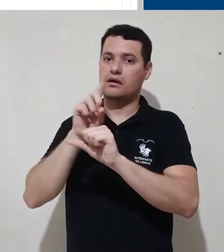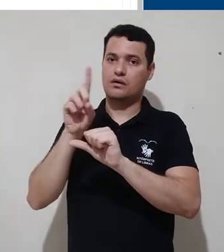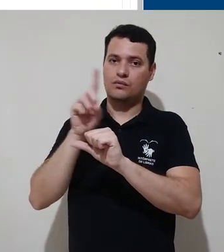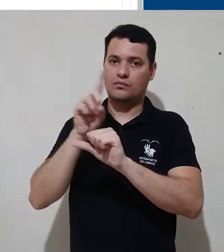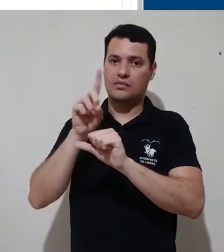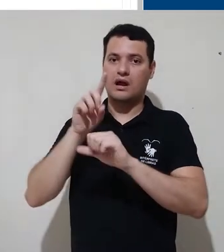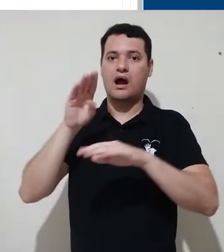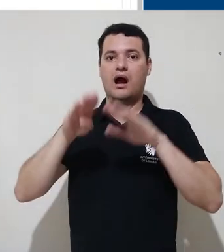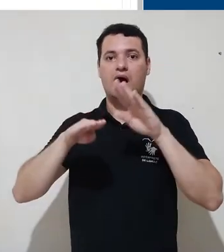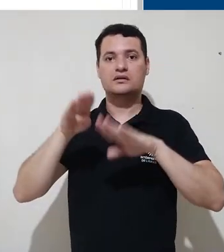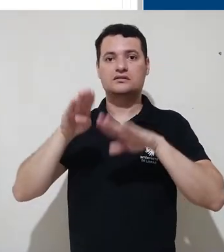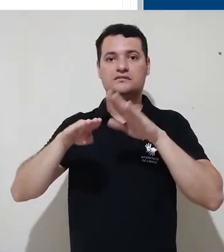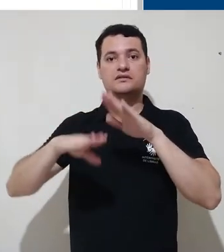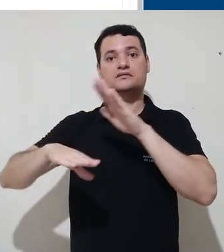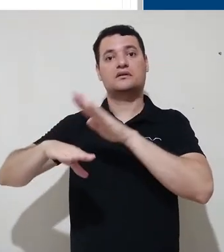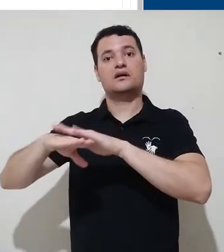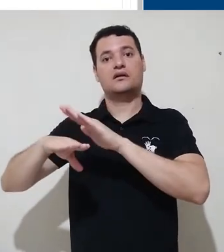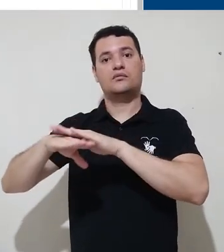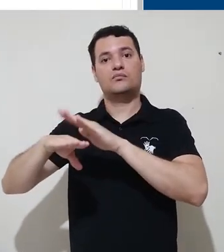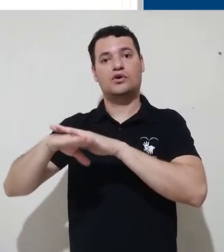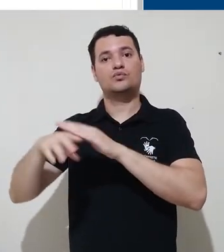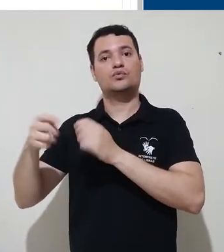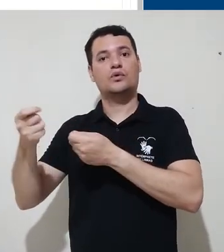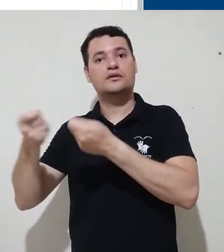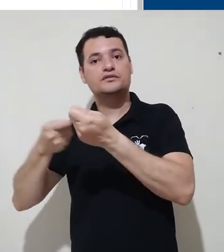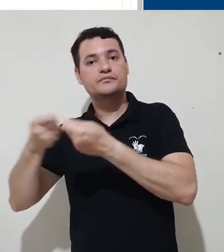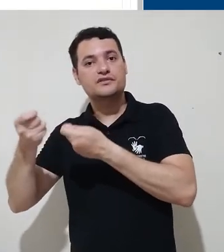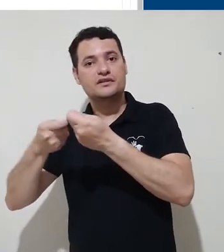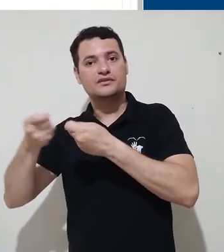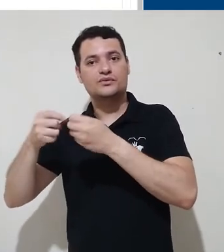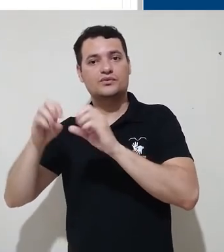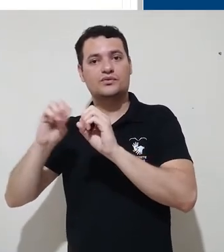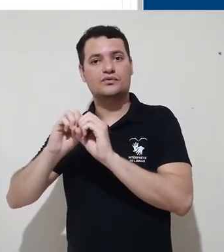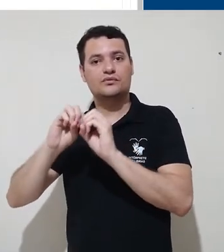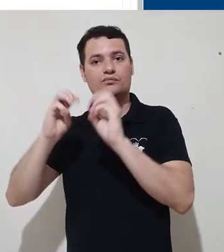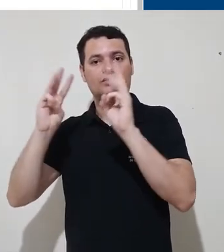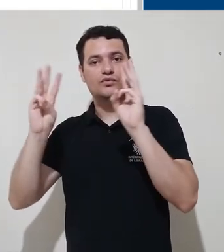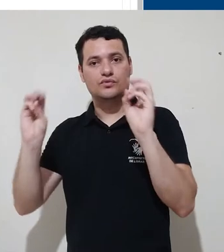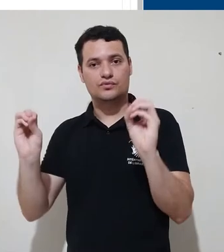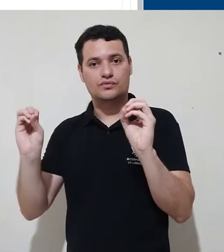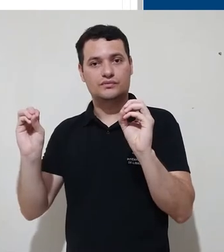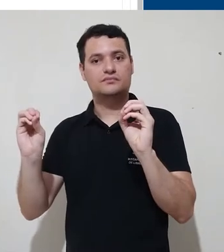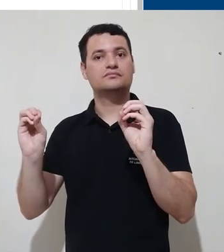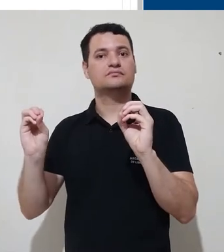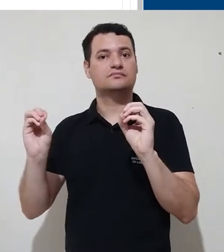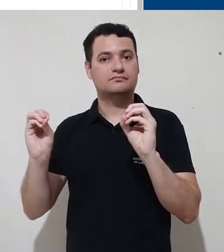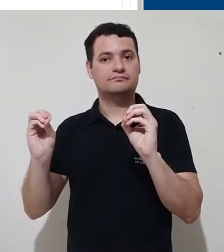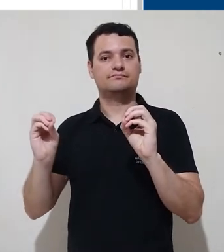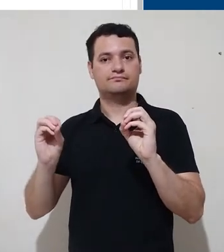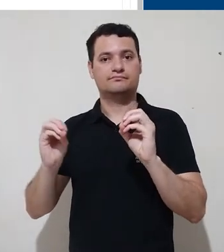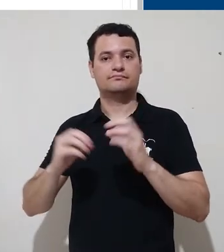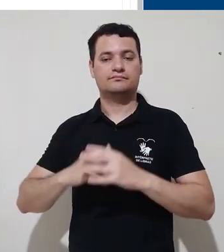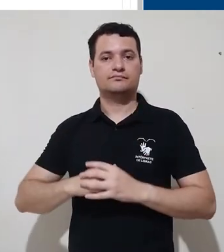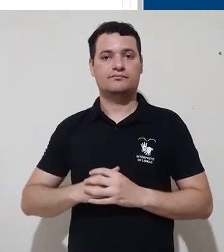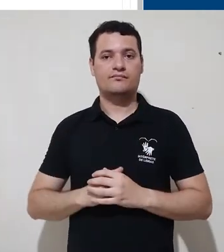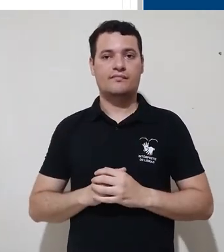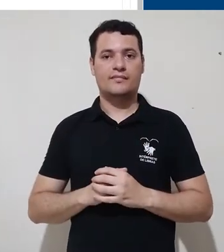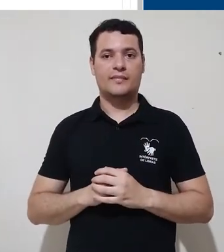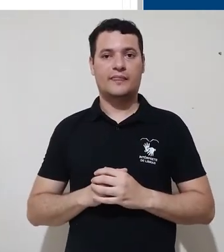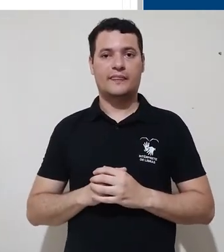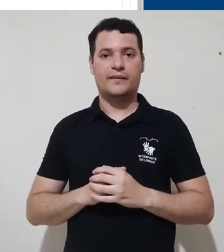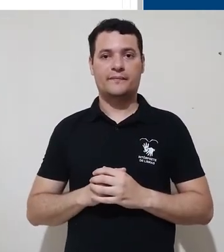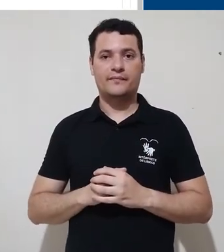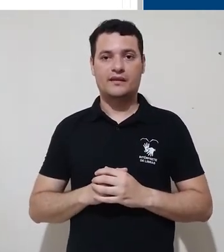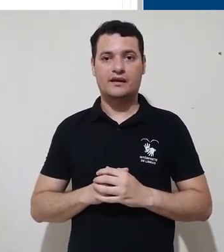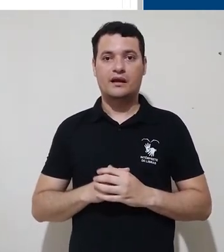disponíveis para modificação. A disponibilidade para alterar alguns dados pode ser restringida